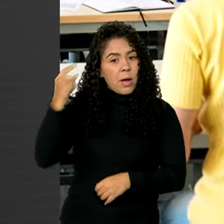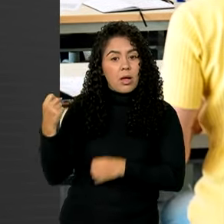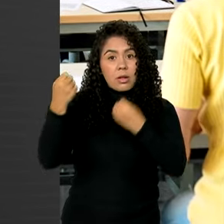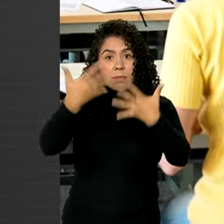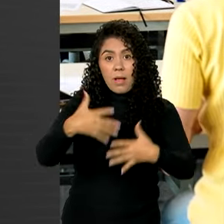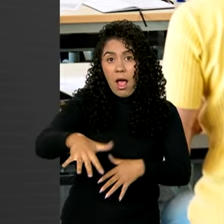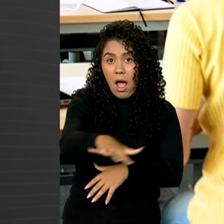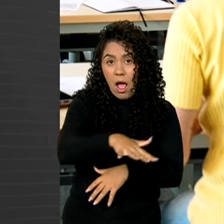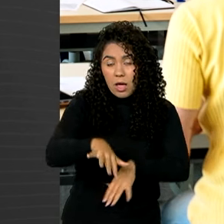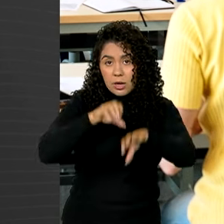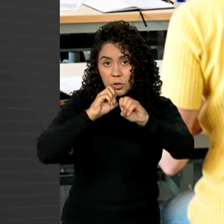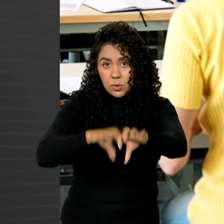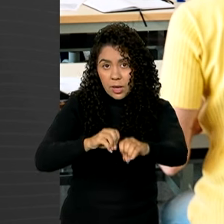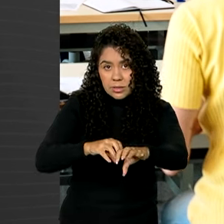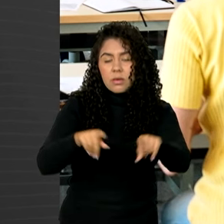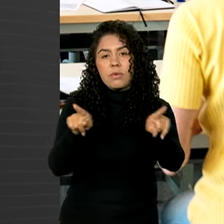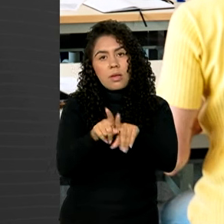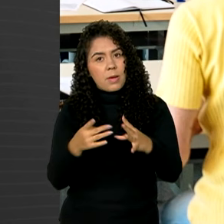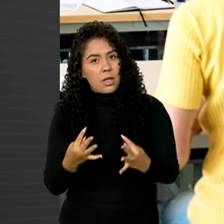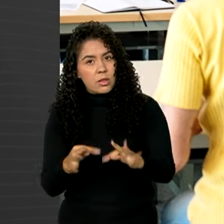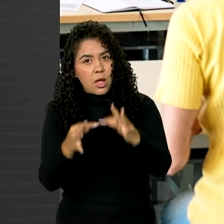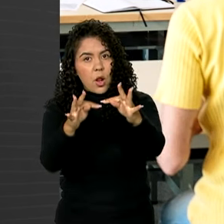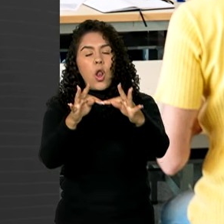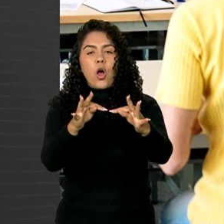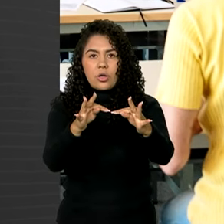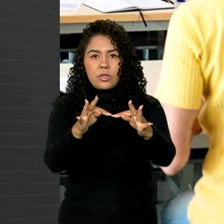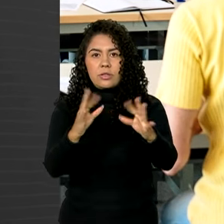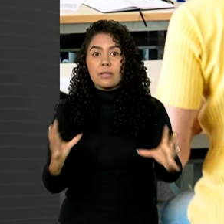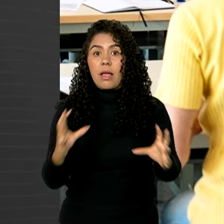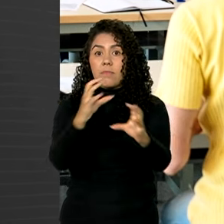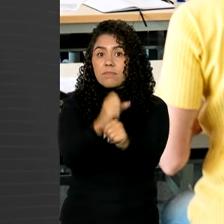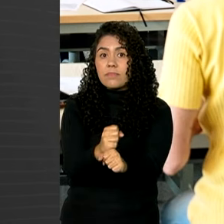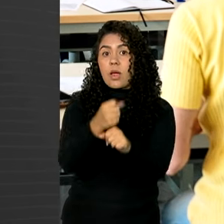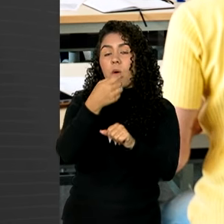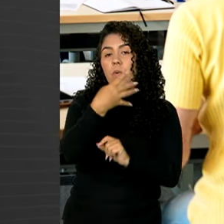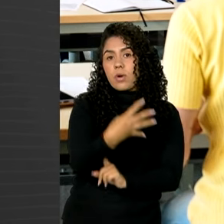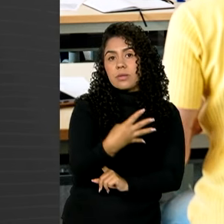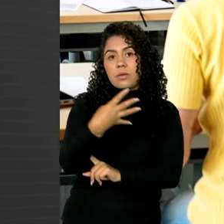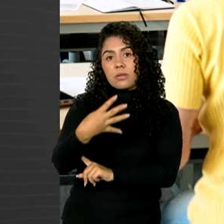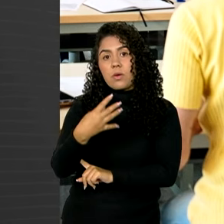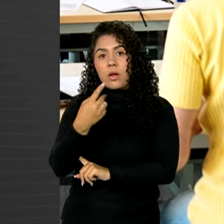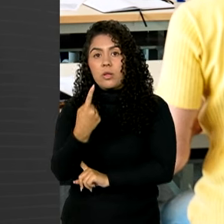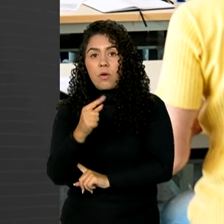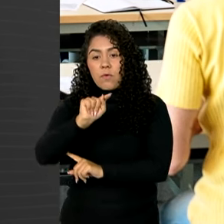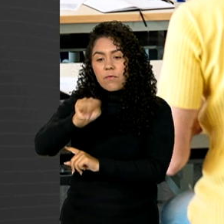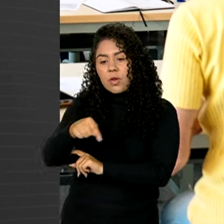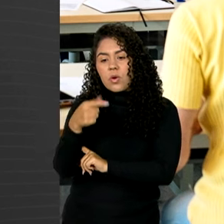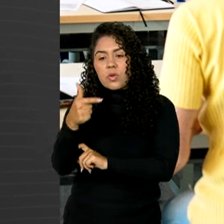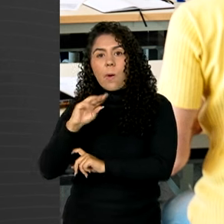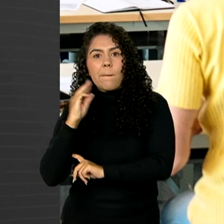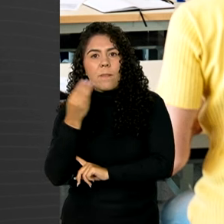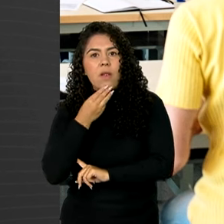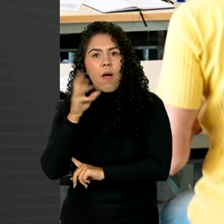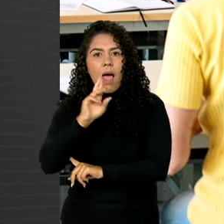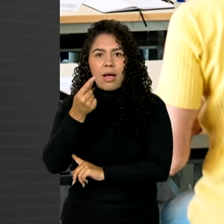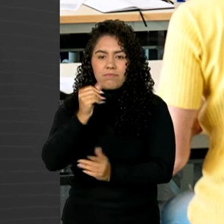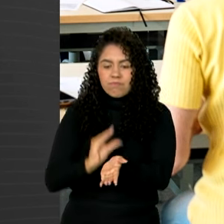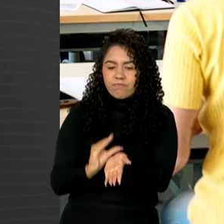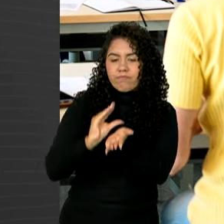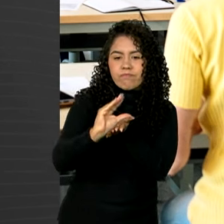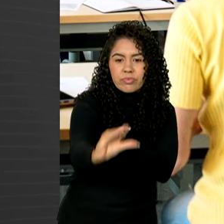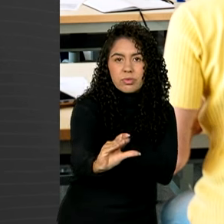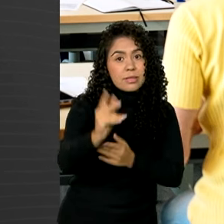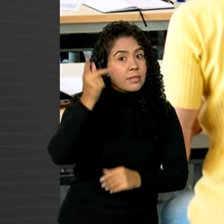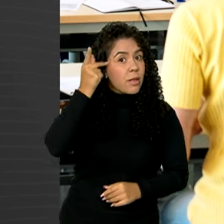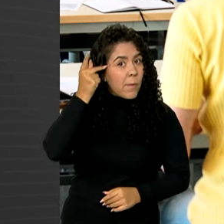educação profissional e tecnológica no estado somam 441,2 milhões de reais. Do